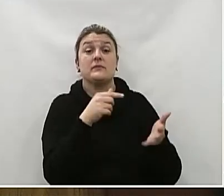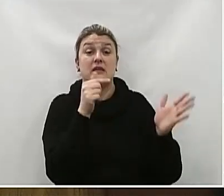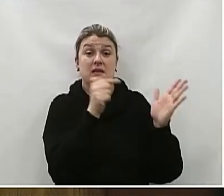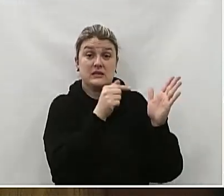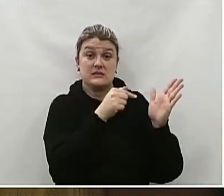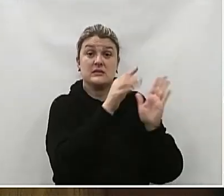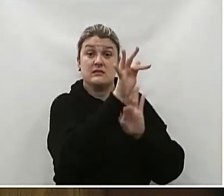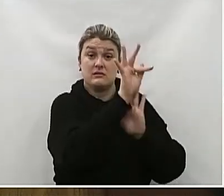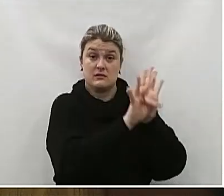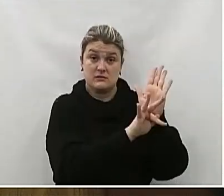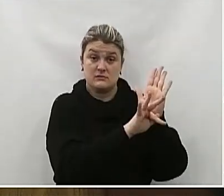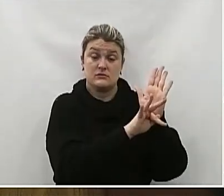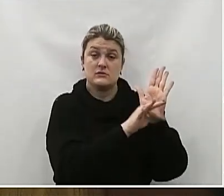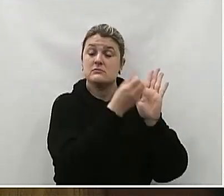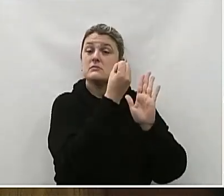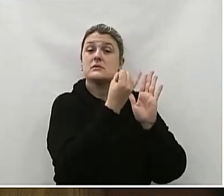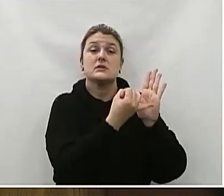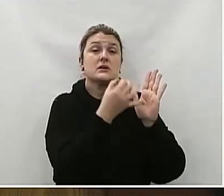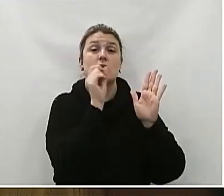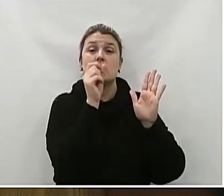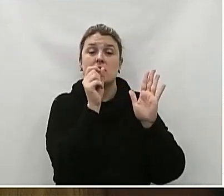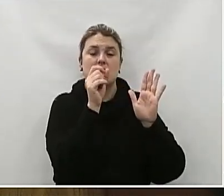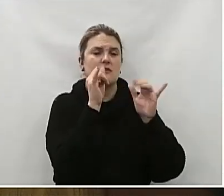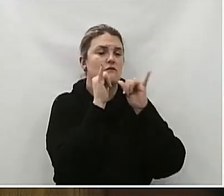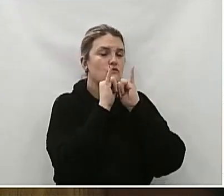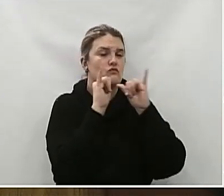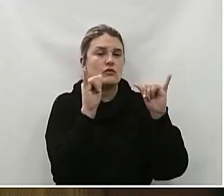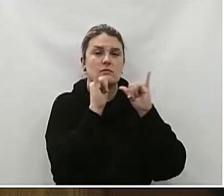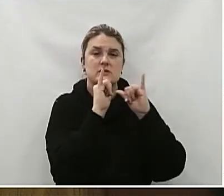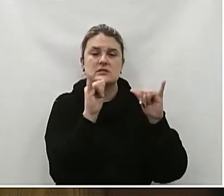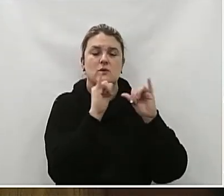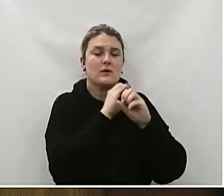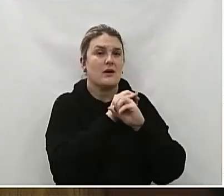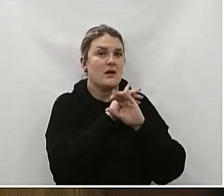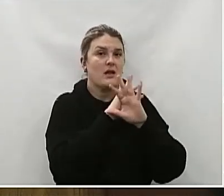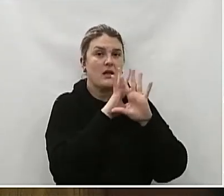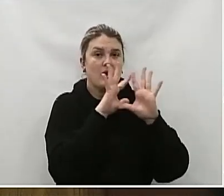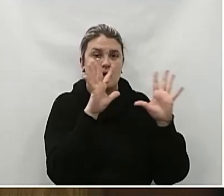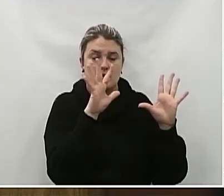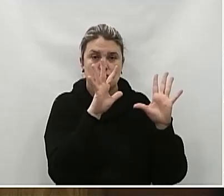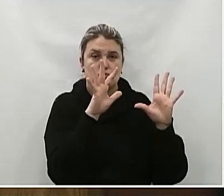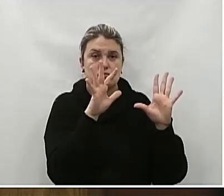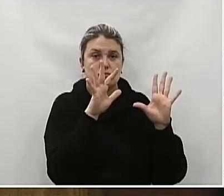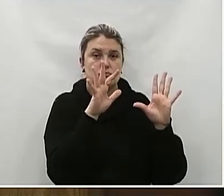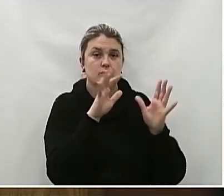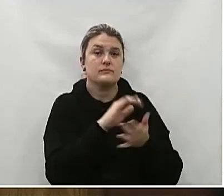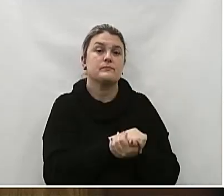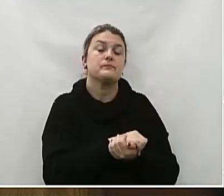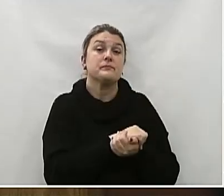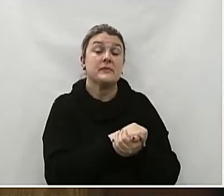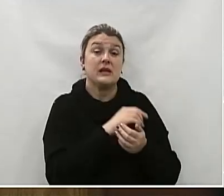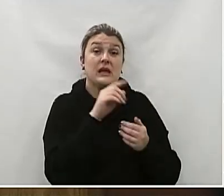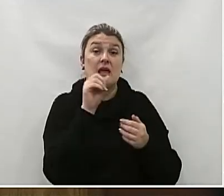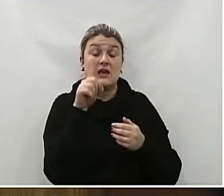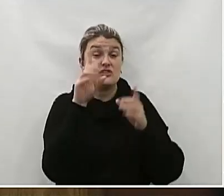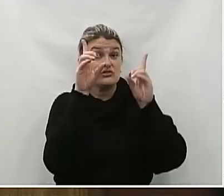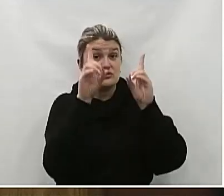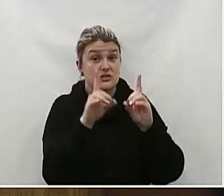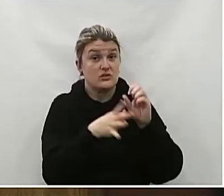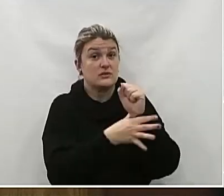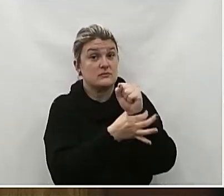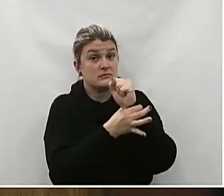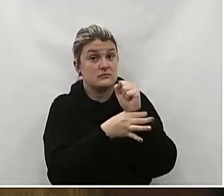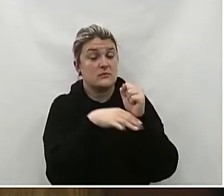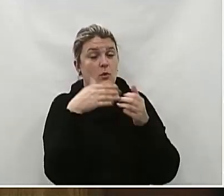presente requerimento Tem por base O princípio Da transparência Administrativa E do acesso A informação pública E são direitos Asegurados